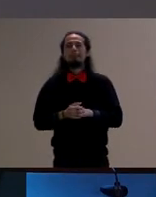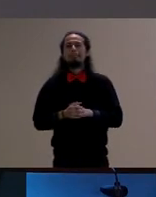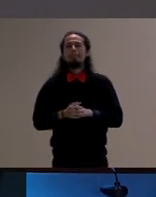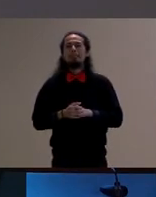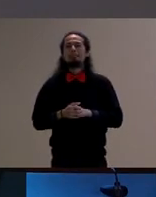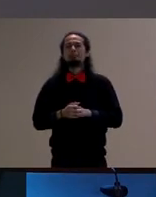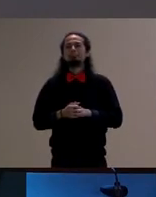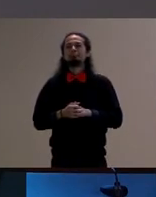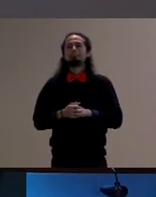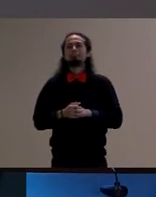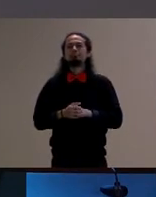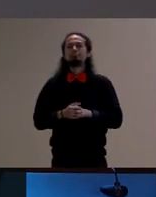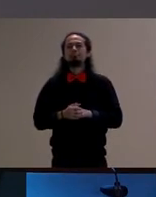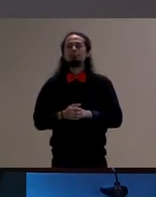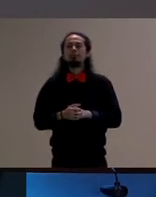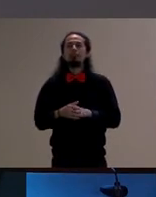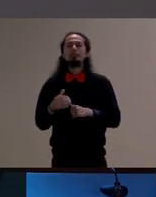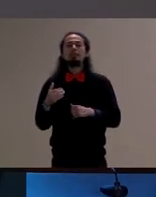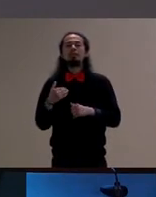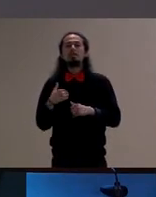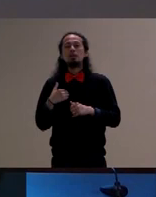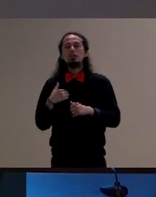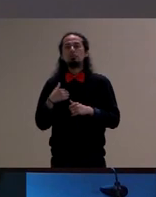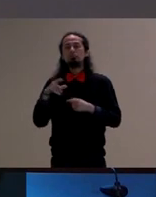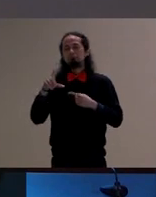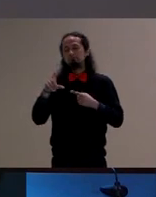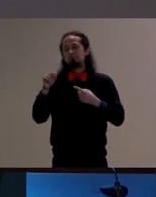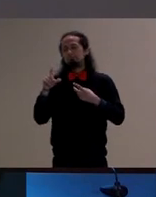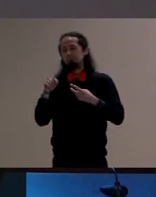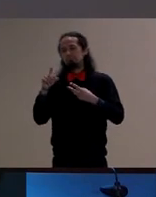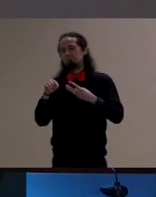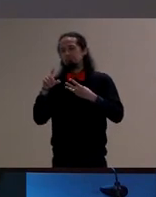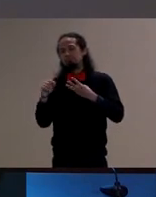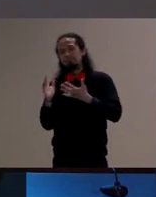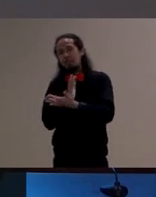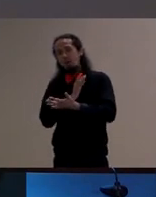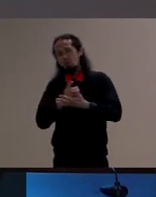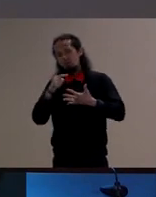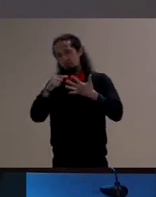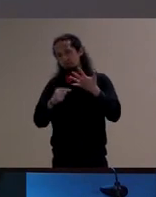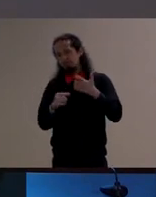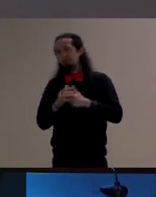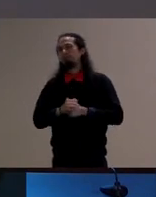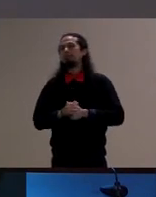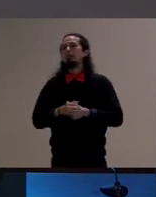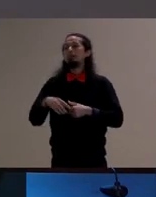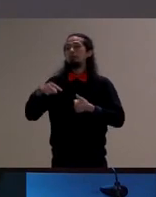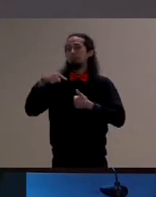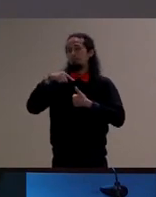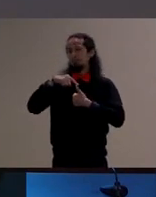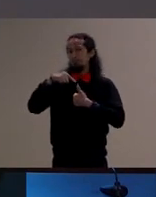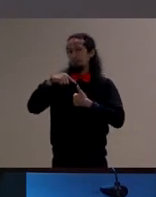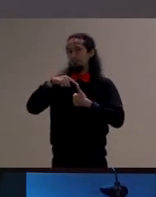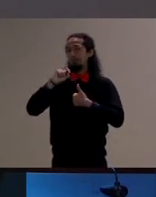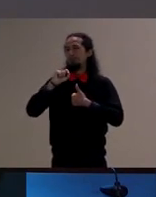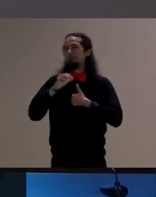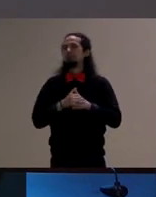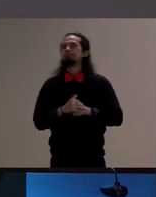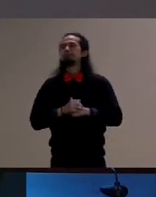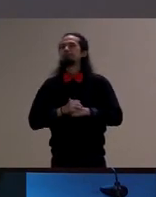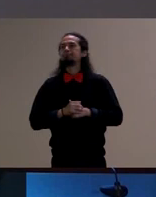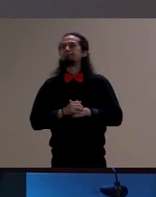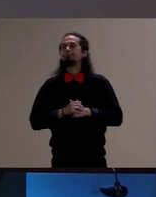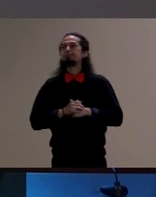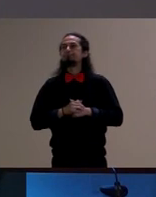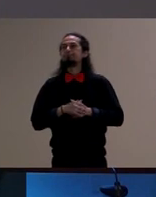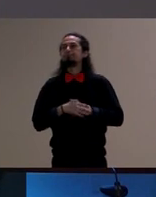e aí eu separei alguns pontos assim o primeiro até antes desses aqui